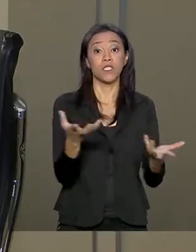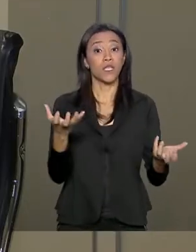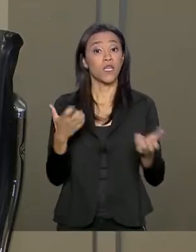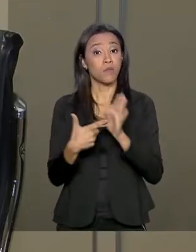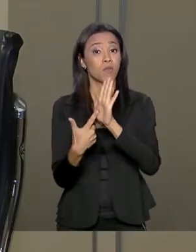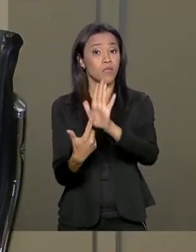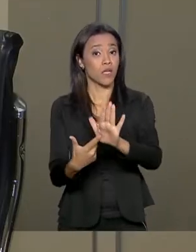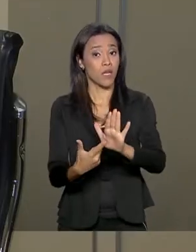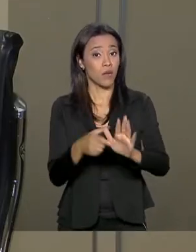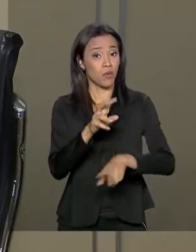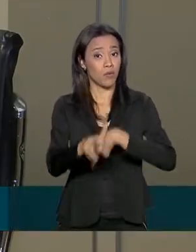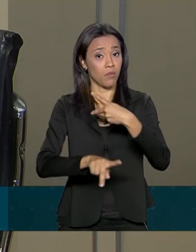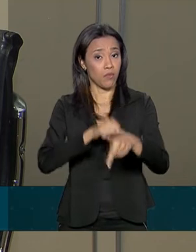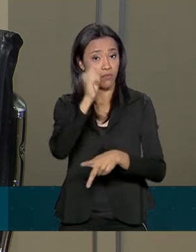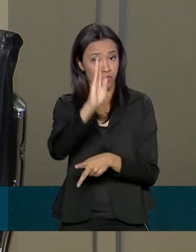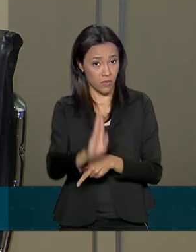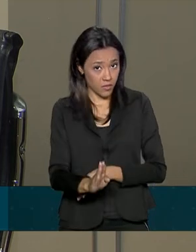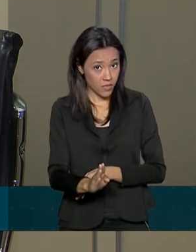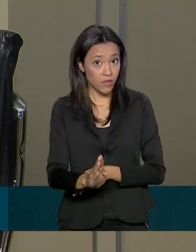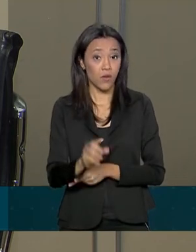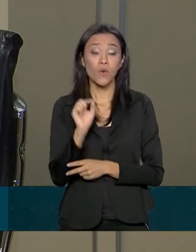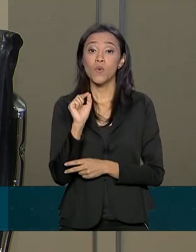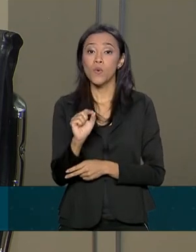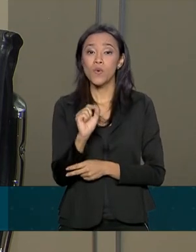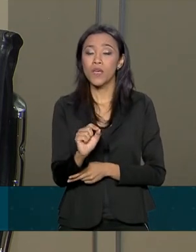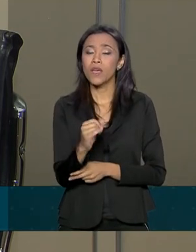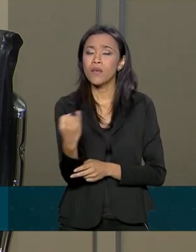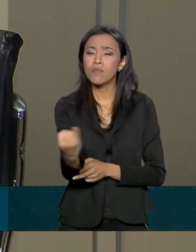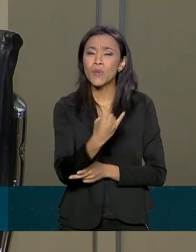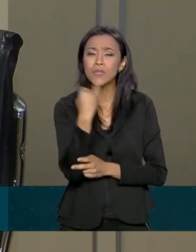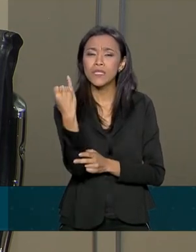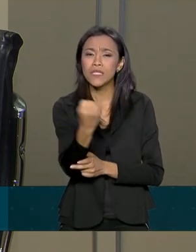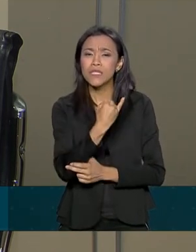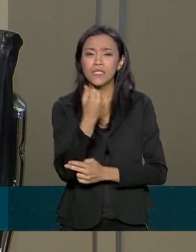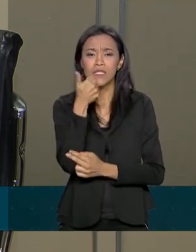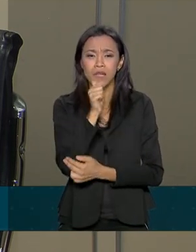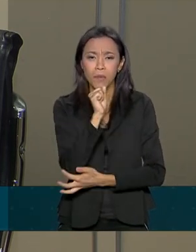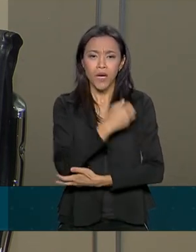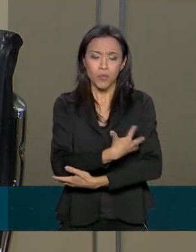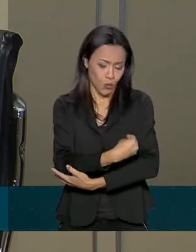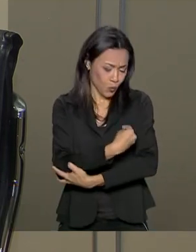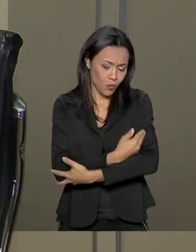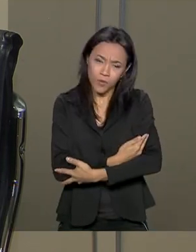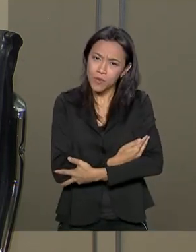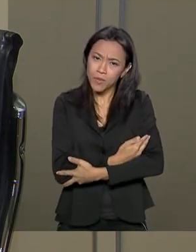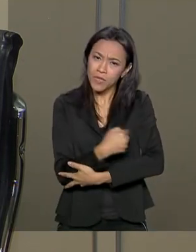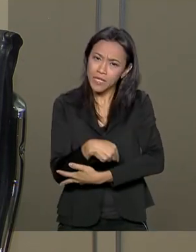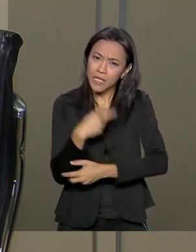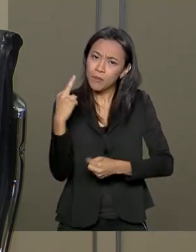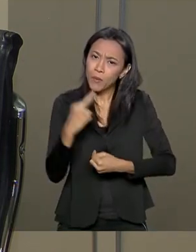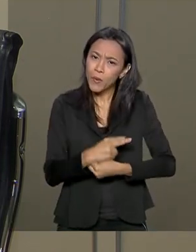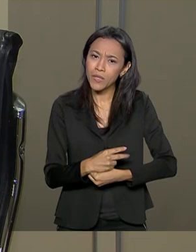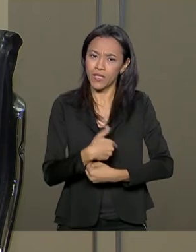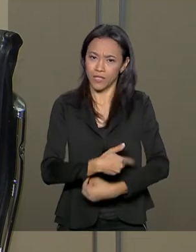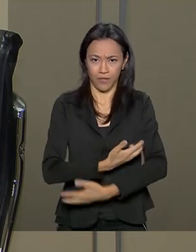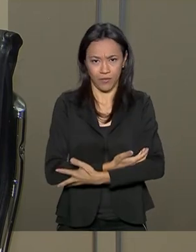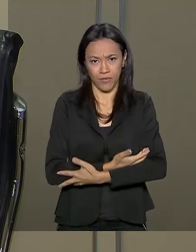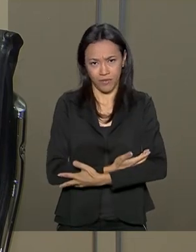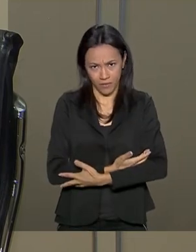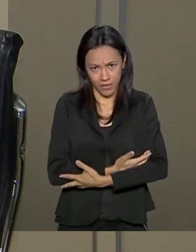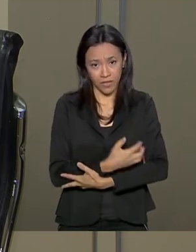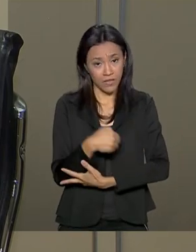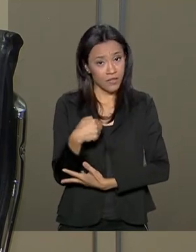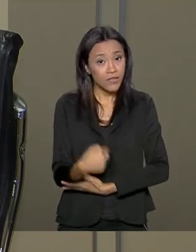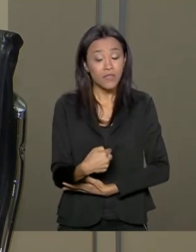para o brasileiro a grandeza da maternidade e como a gente deve proteger a maternidade e proteger a